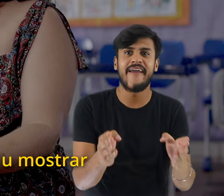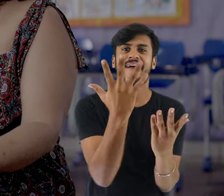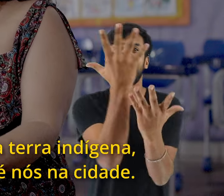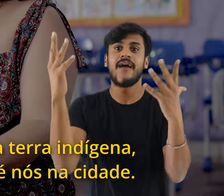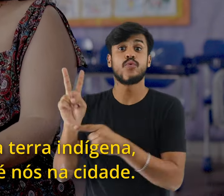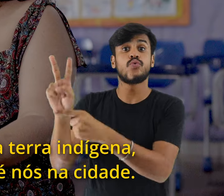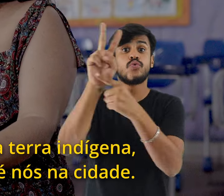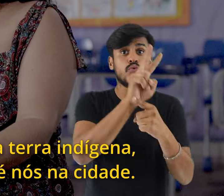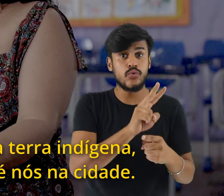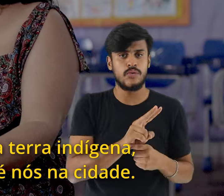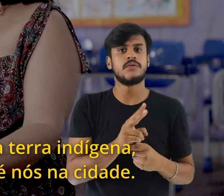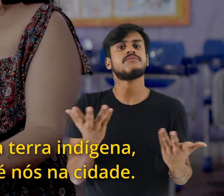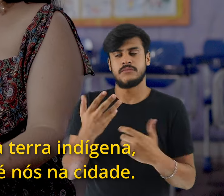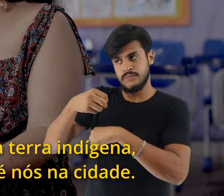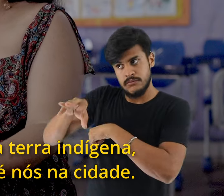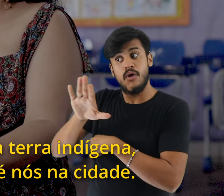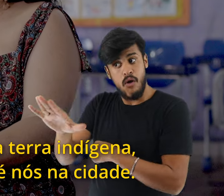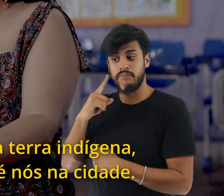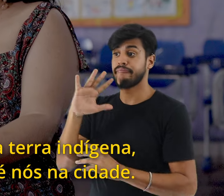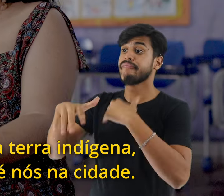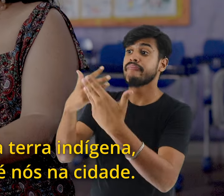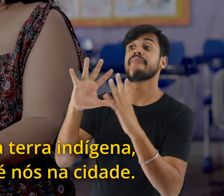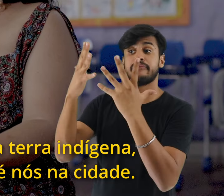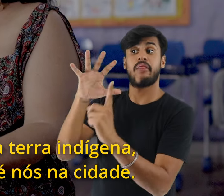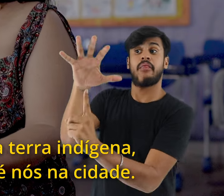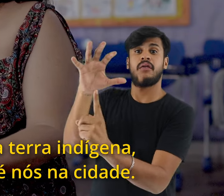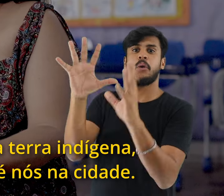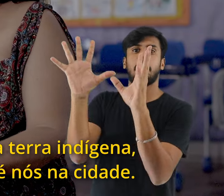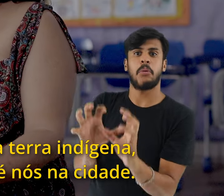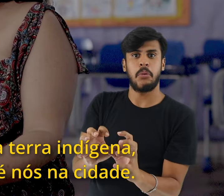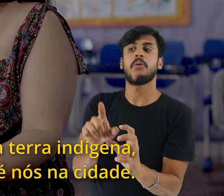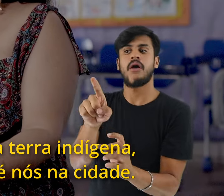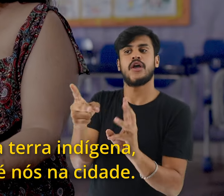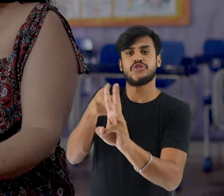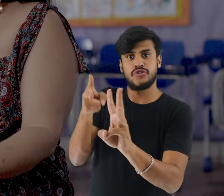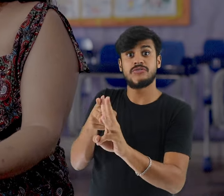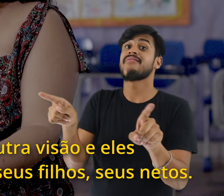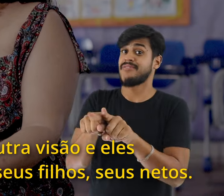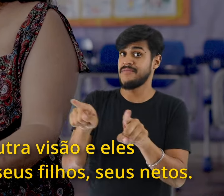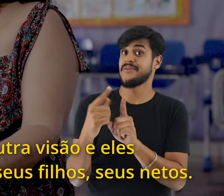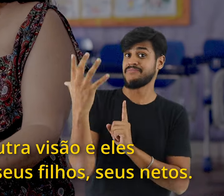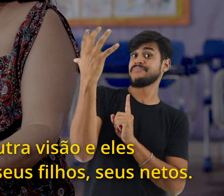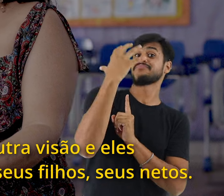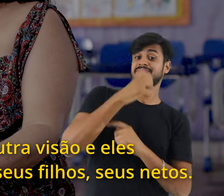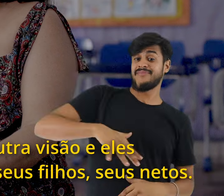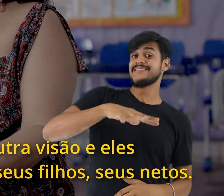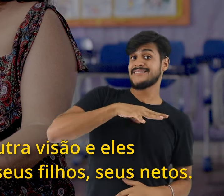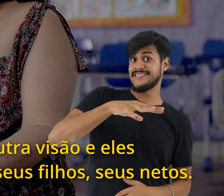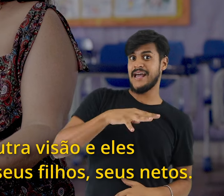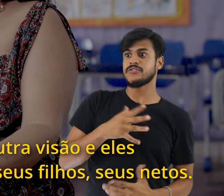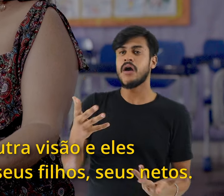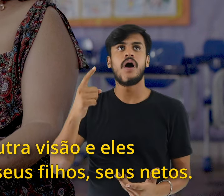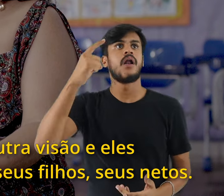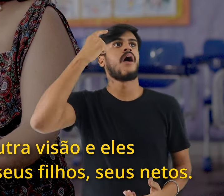que isso acaba degradando a terra indígena, que isso acaba chegando até nós, na cidade. Hoje em dia, eles têm uma outra